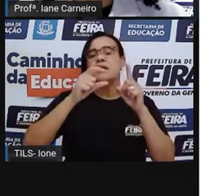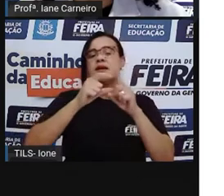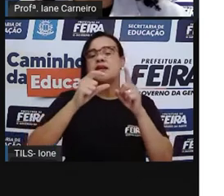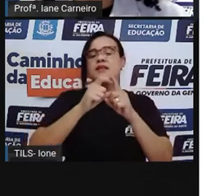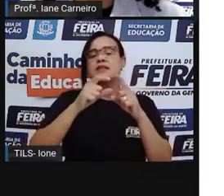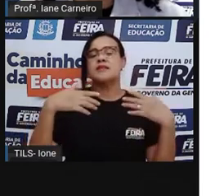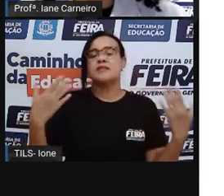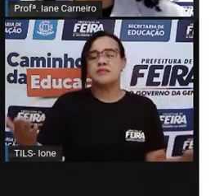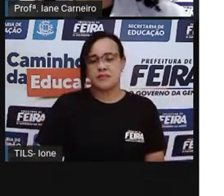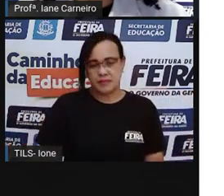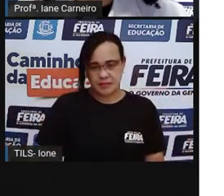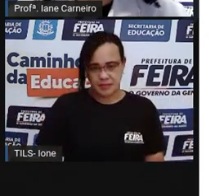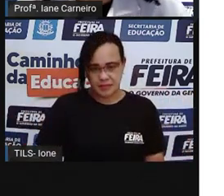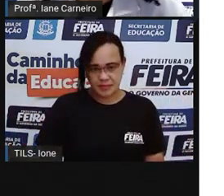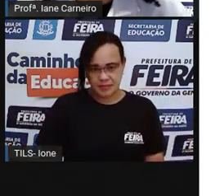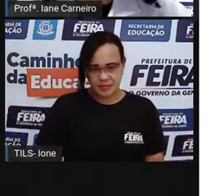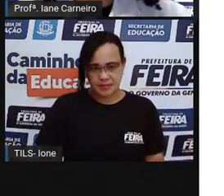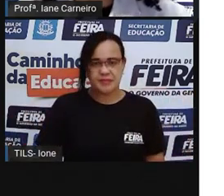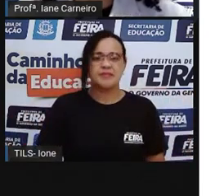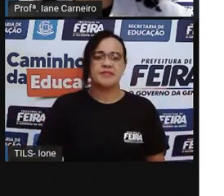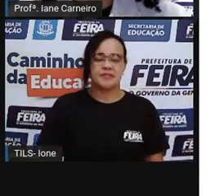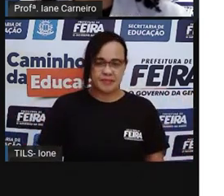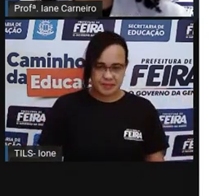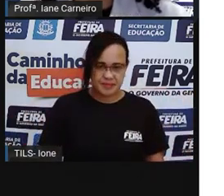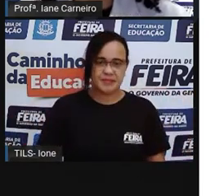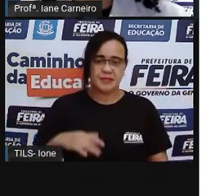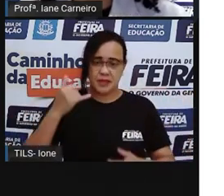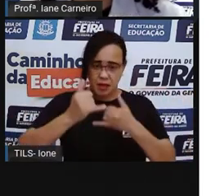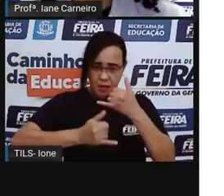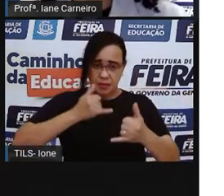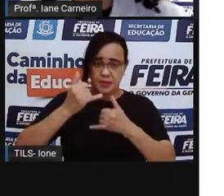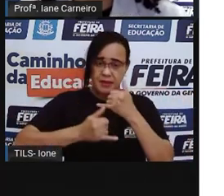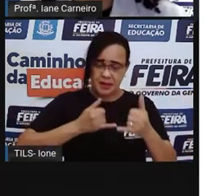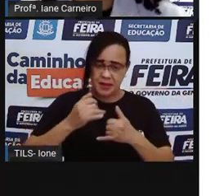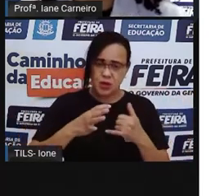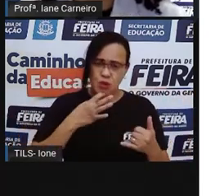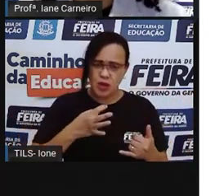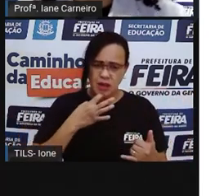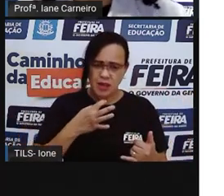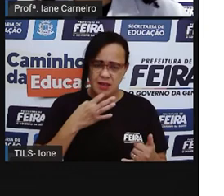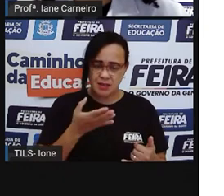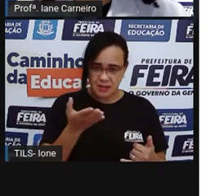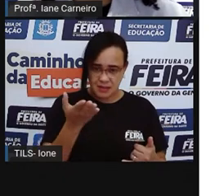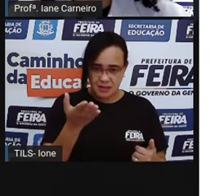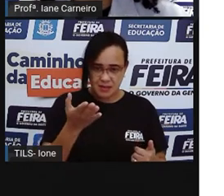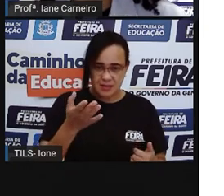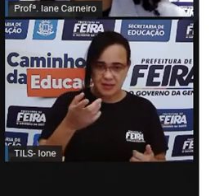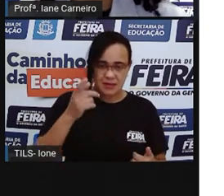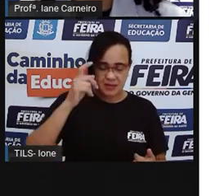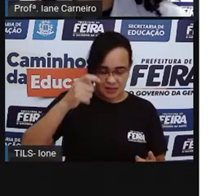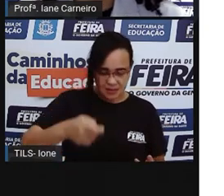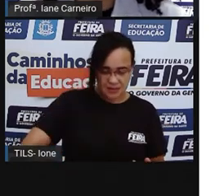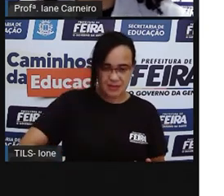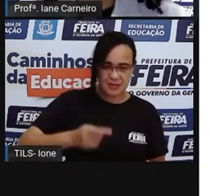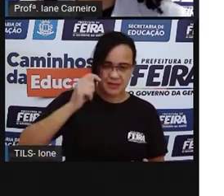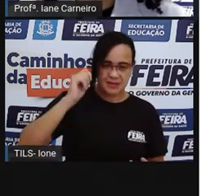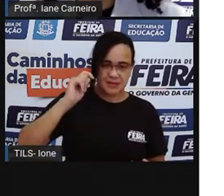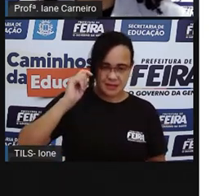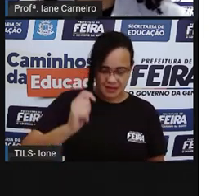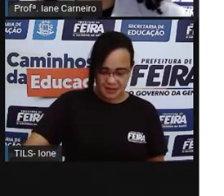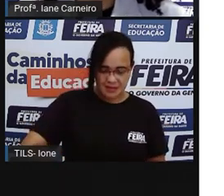Nessa aqui. E esse brinquedo? Vocês conhecem? Iô, iô. Olha só.